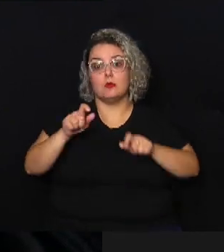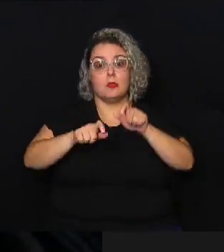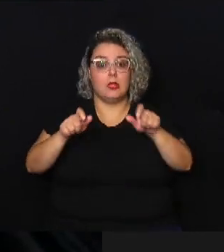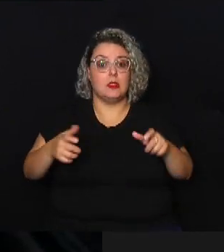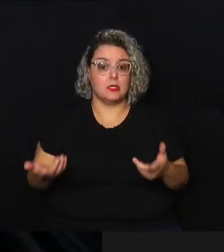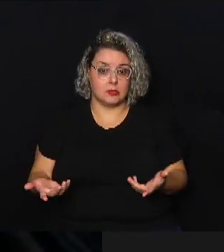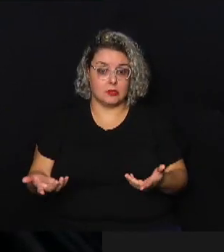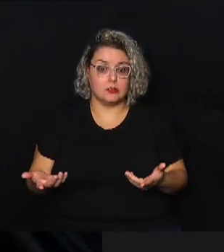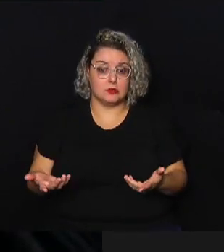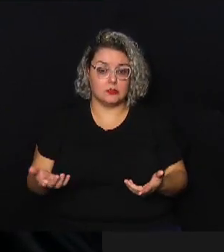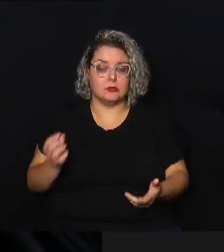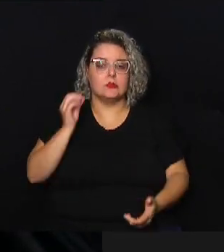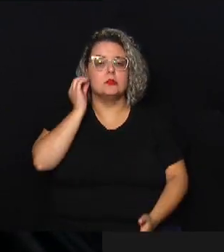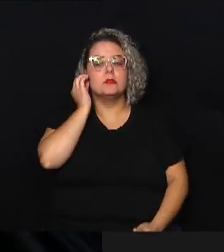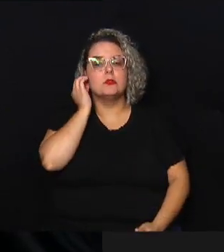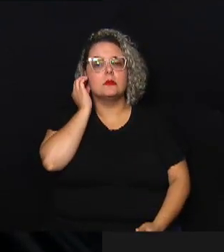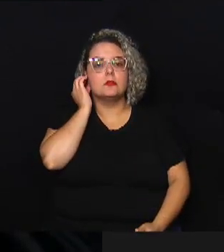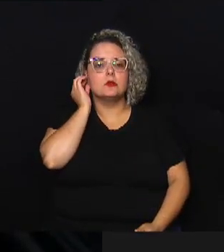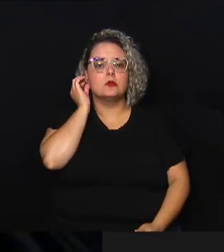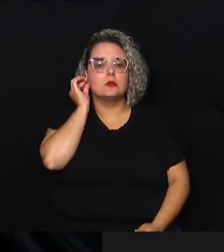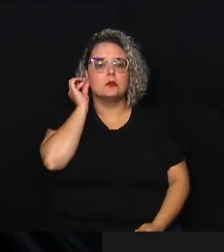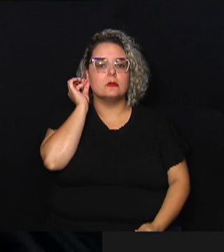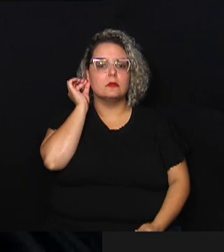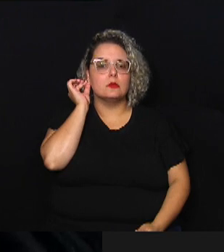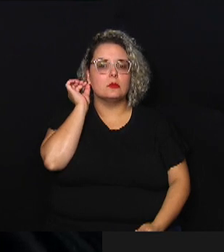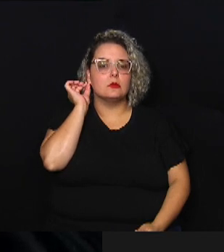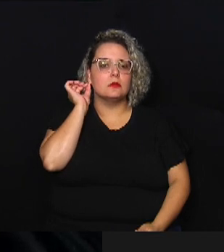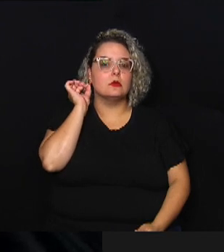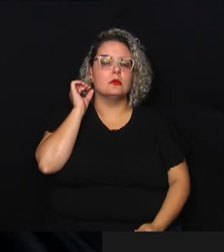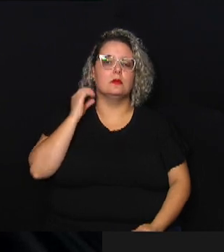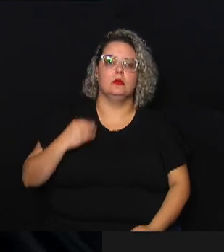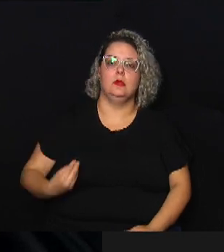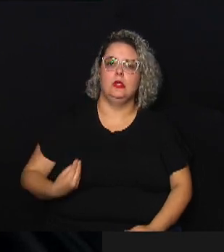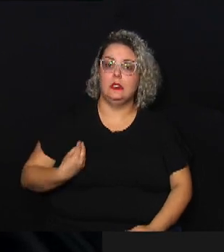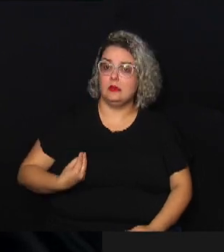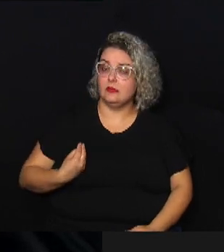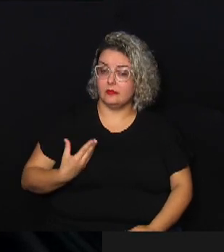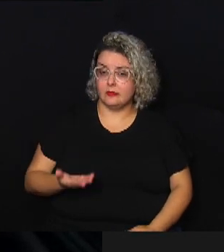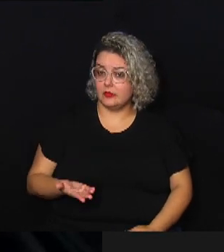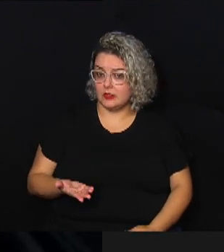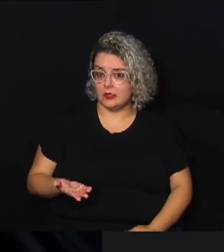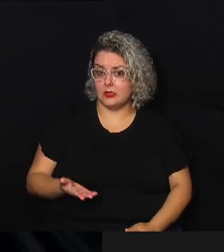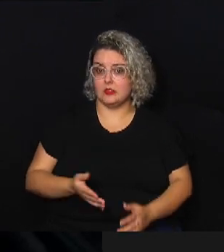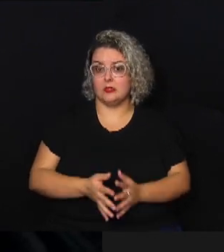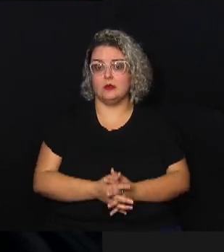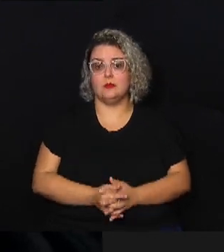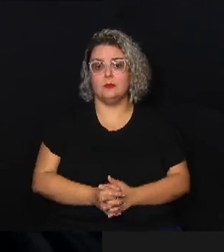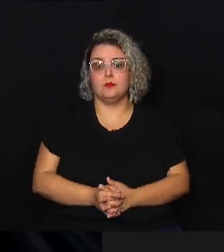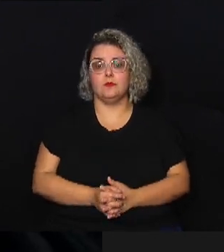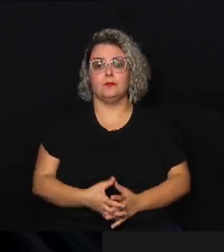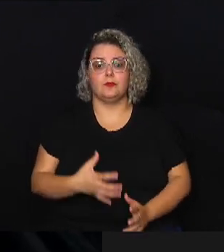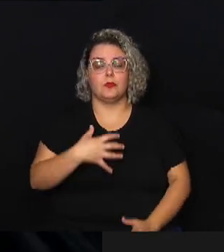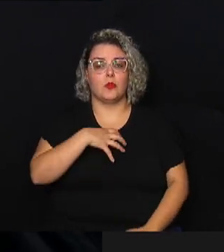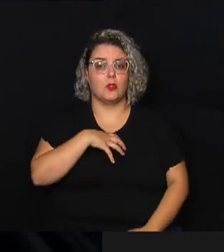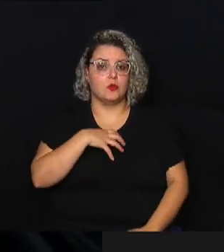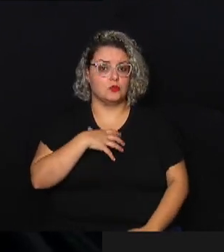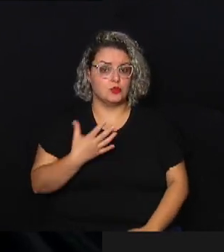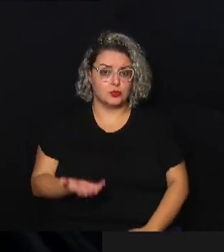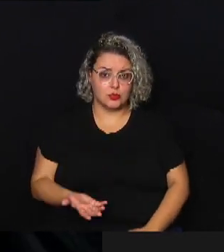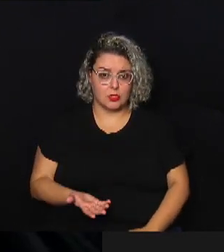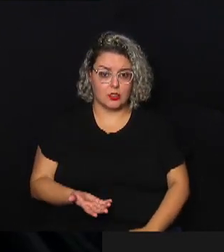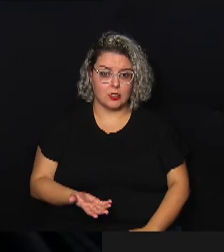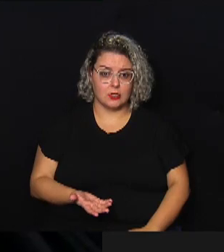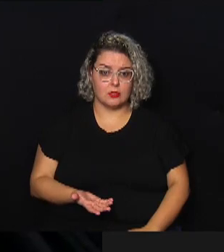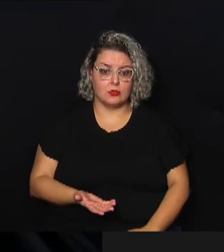que estão vivendo em uma forma que nós até então